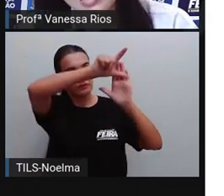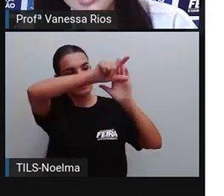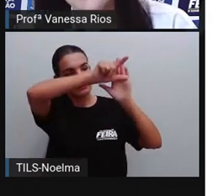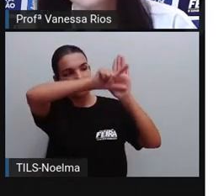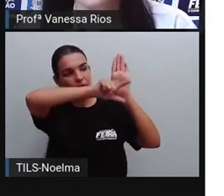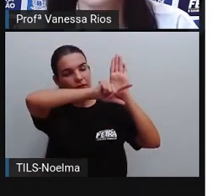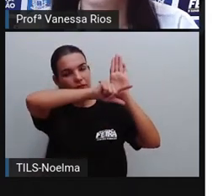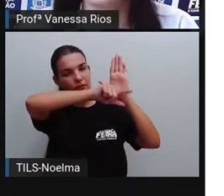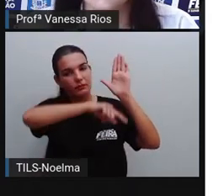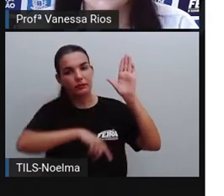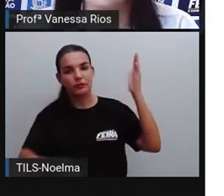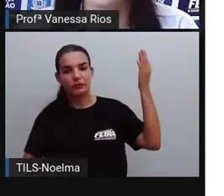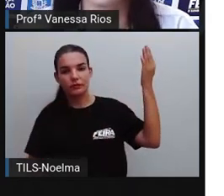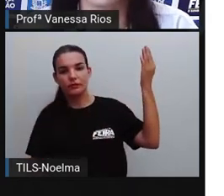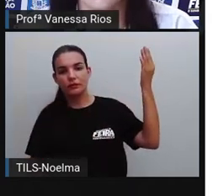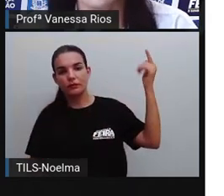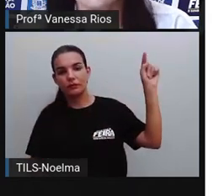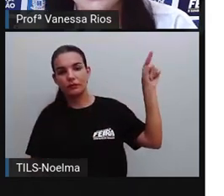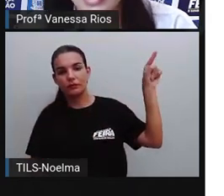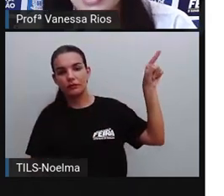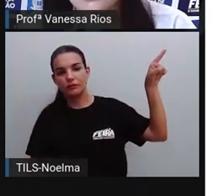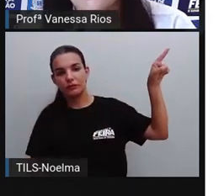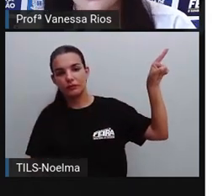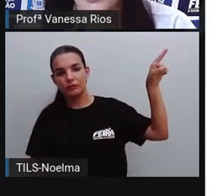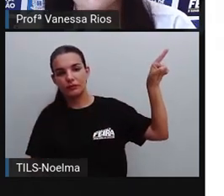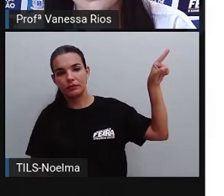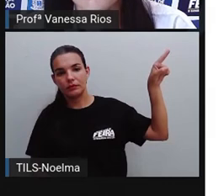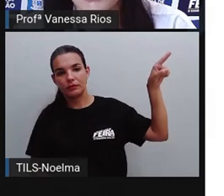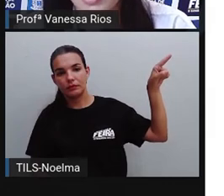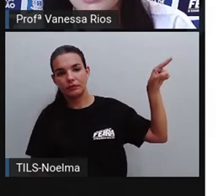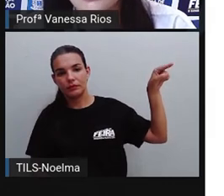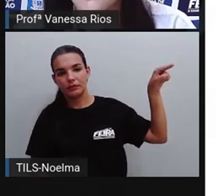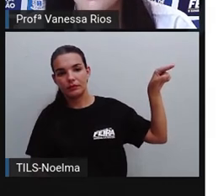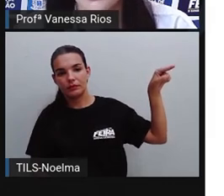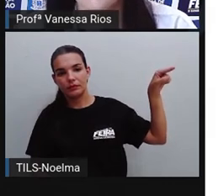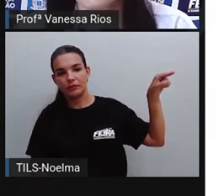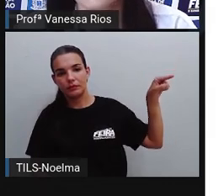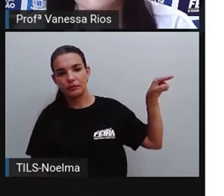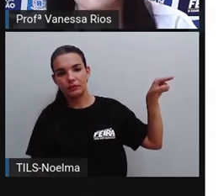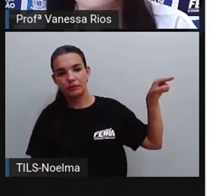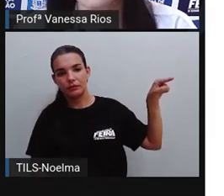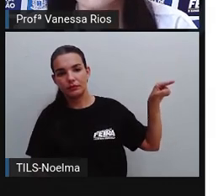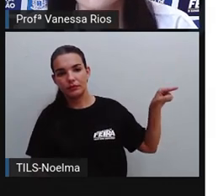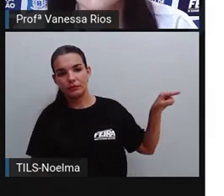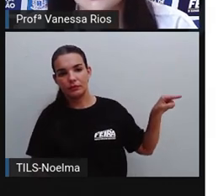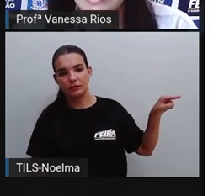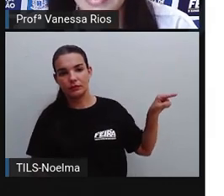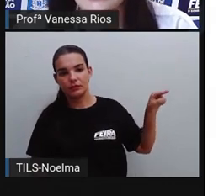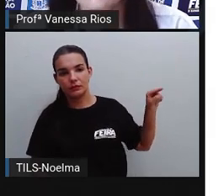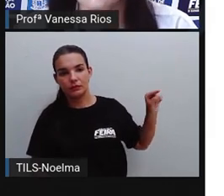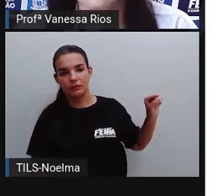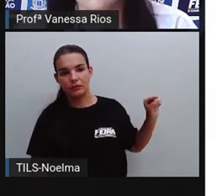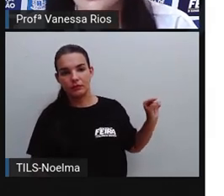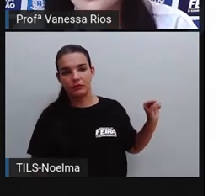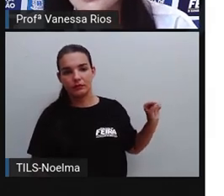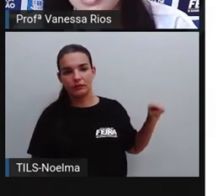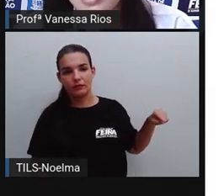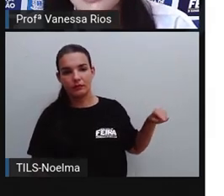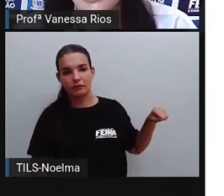Alisar, análise, atrás, através, aviso, gás,